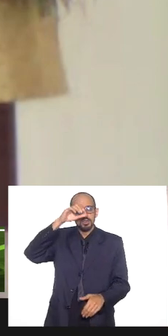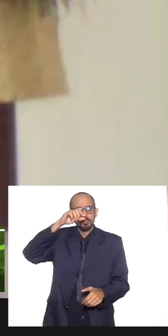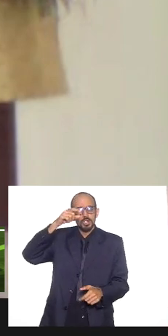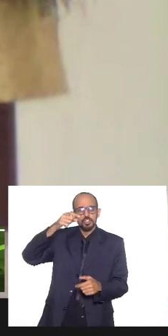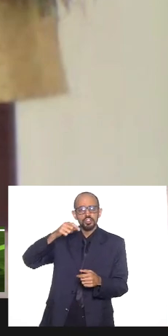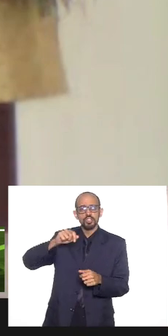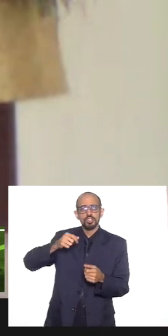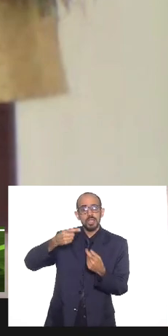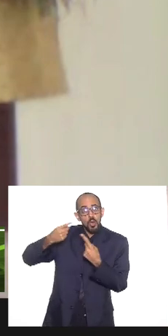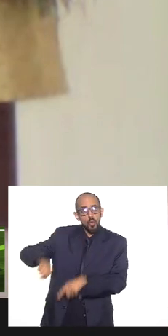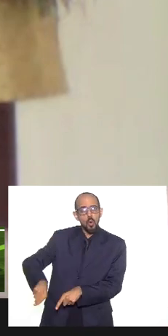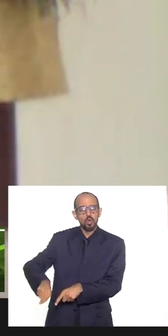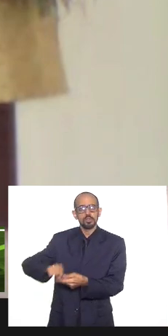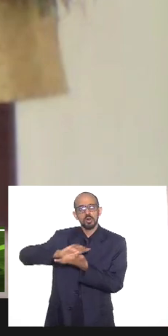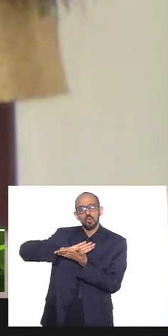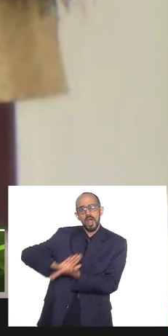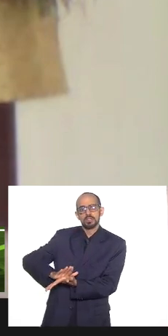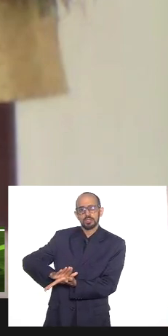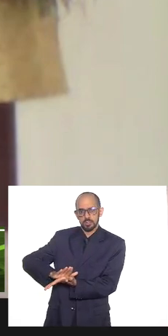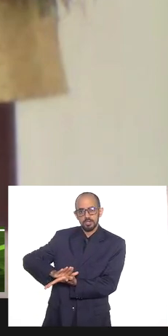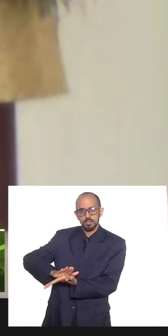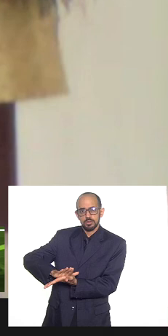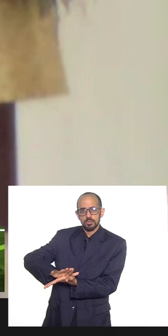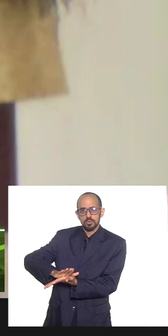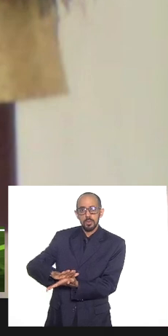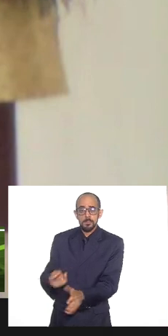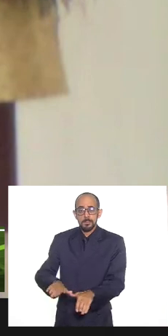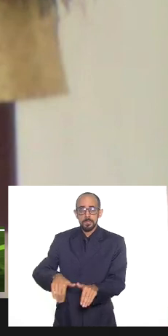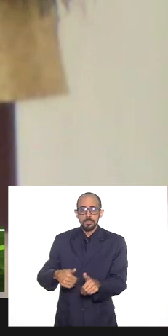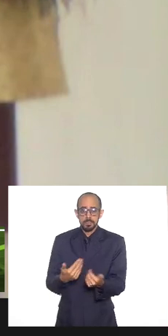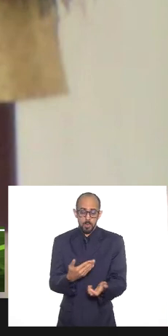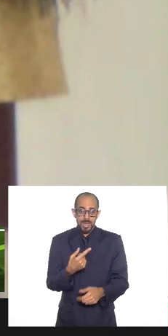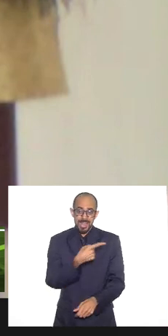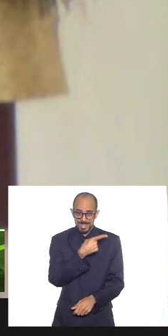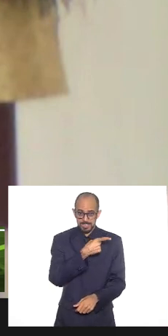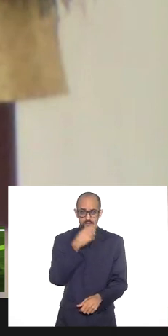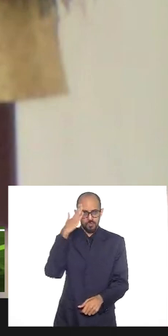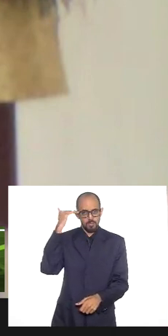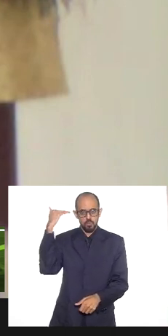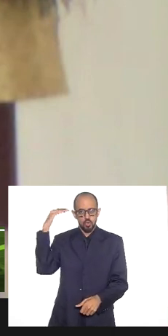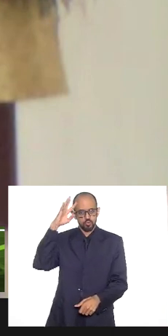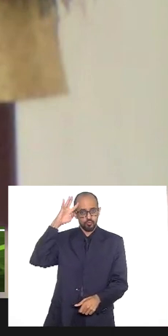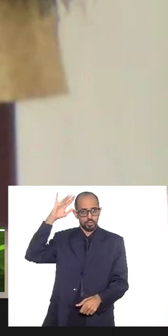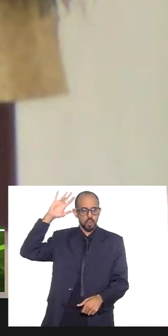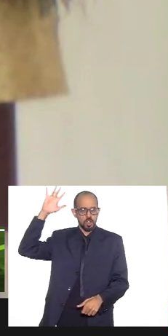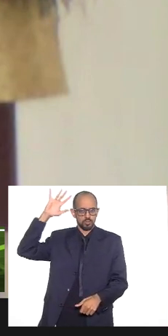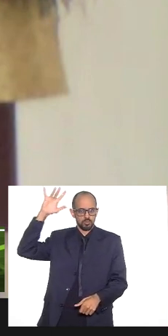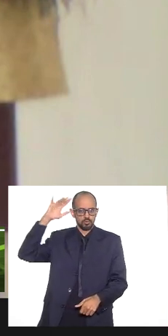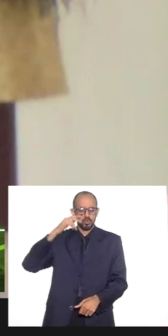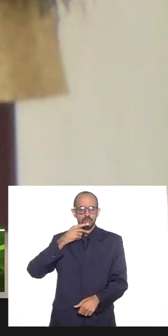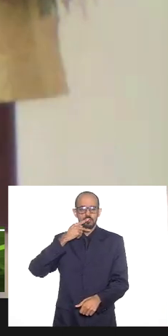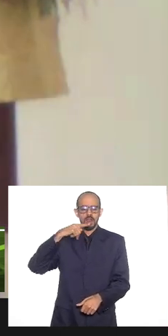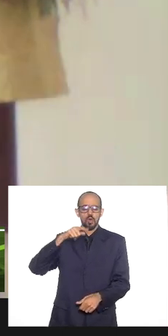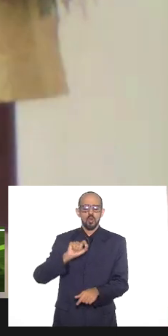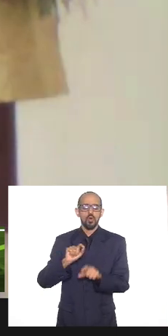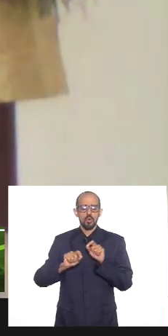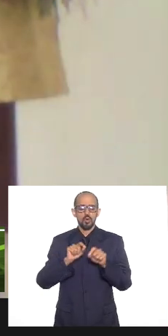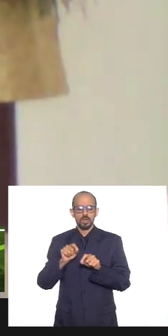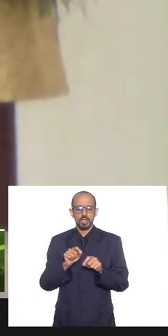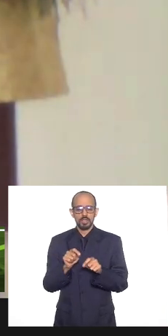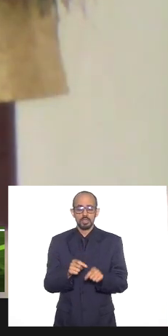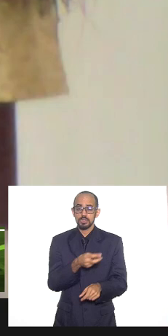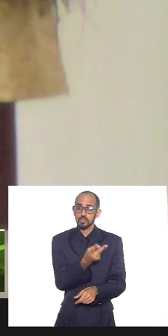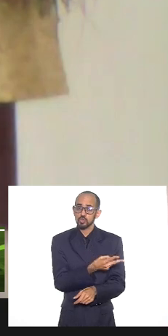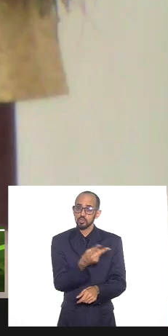dimensões, o Sheik Anta Diop vai dizer desses dois berços civilizatórios